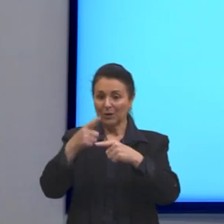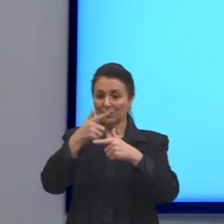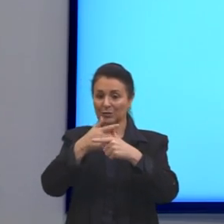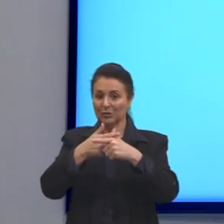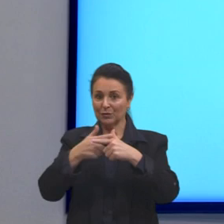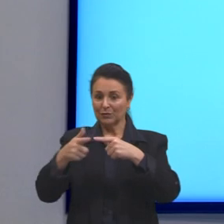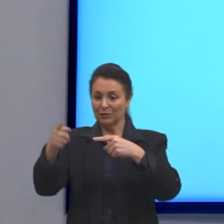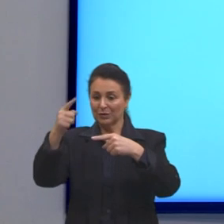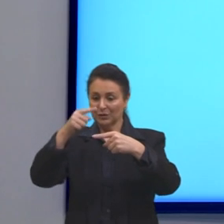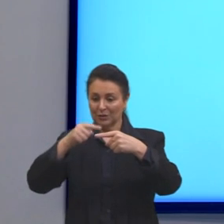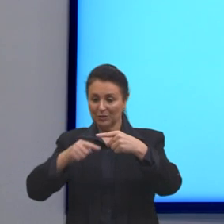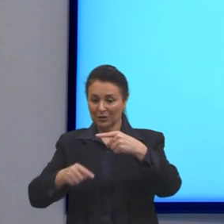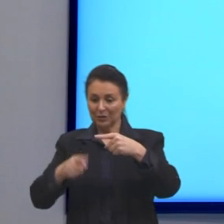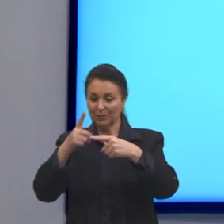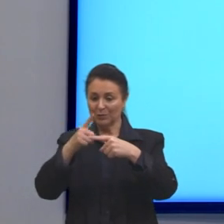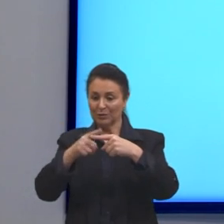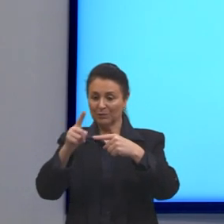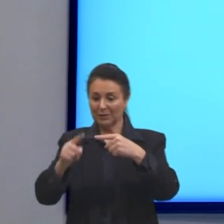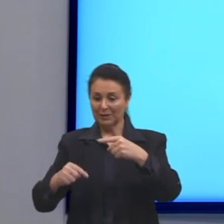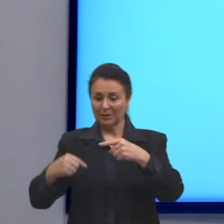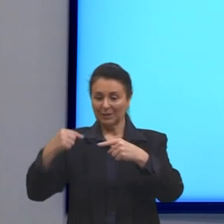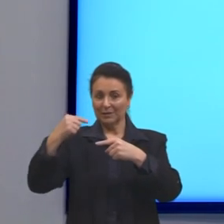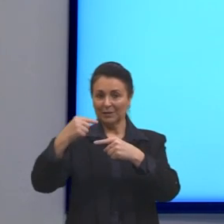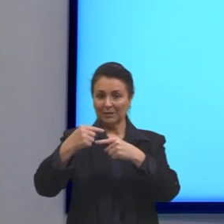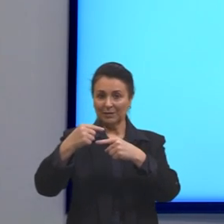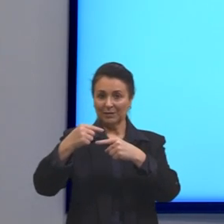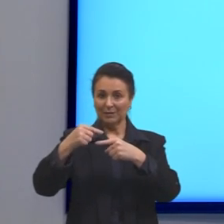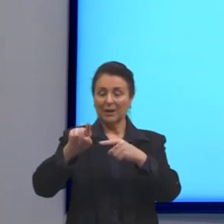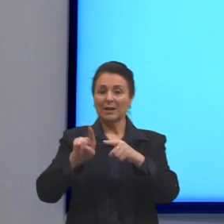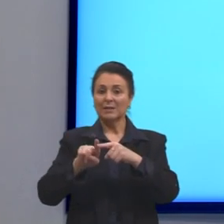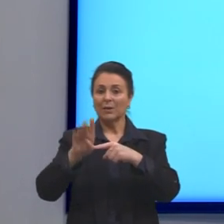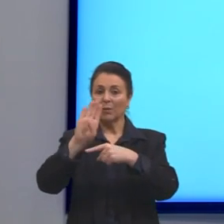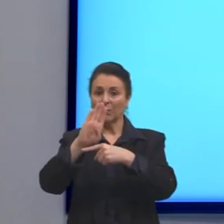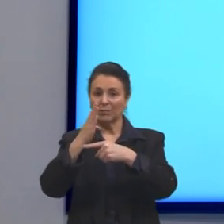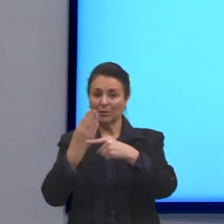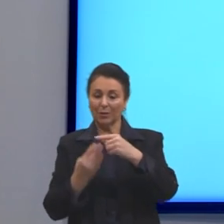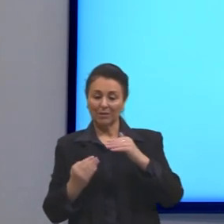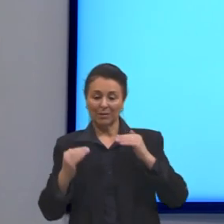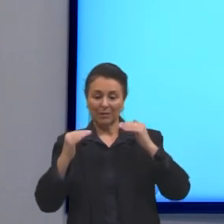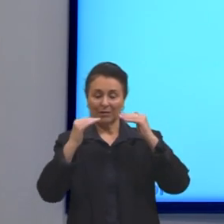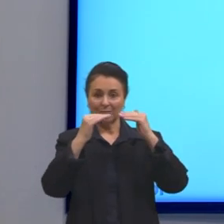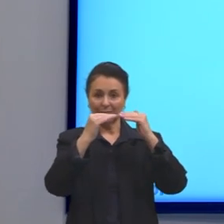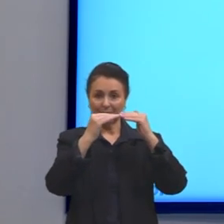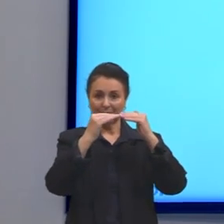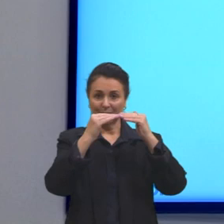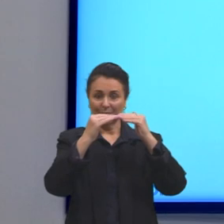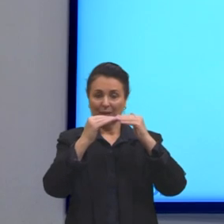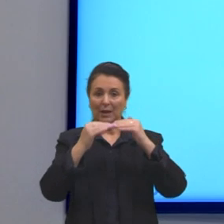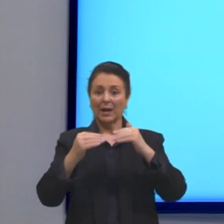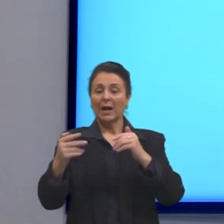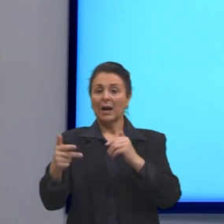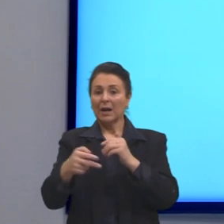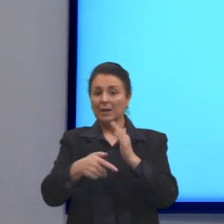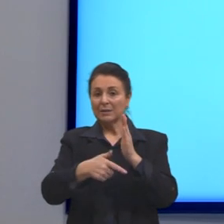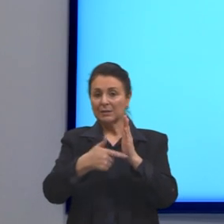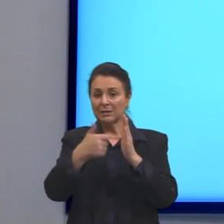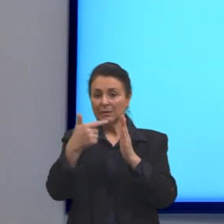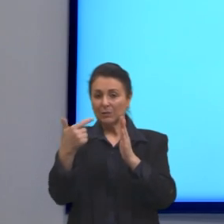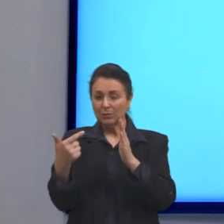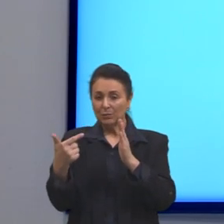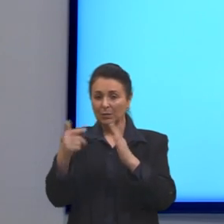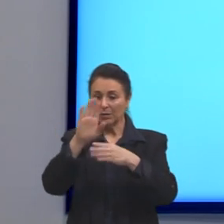cima. Na verdade, isso aqui são frações equivalentes. Essa segunda fração, ela só não está